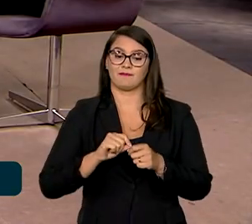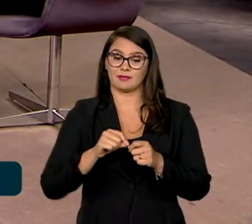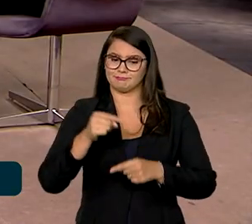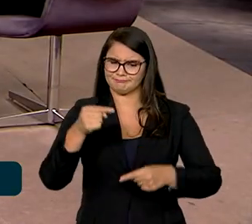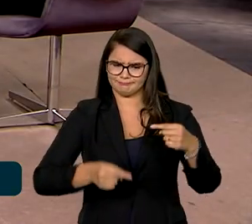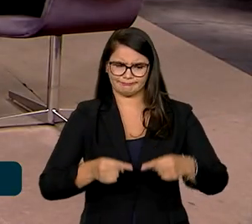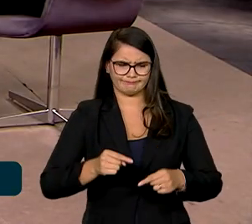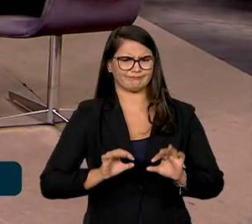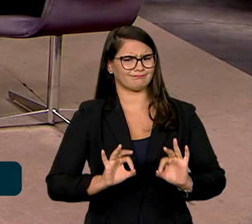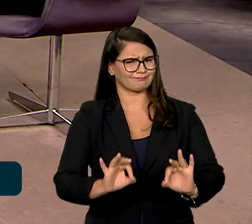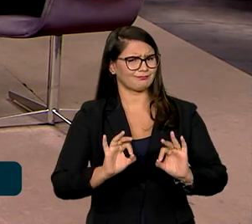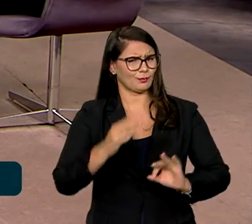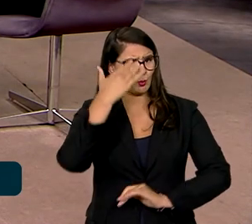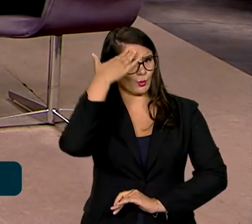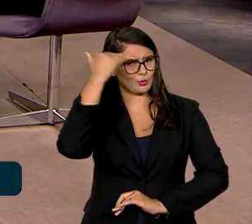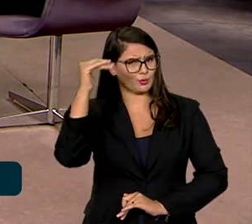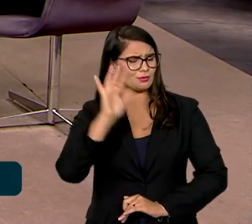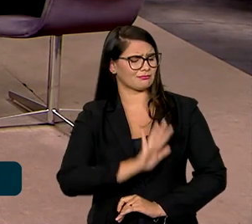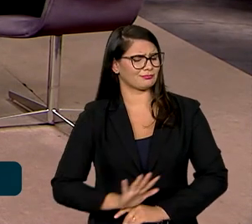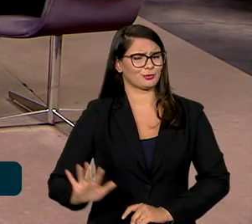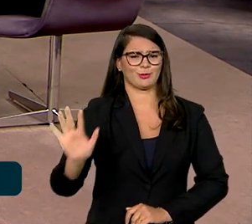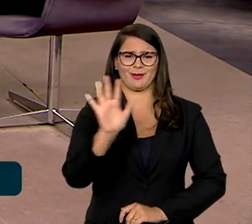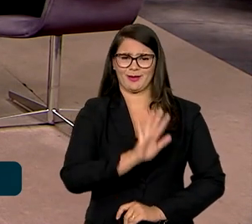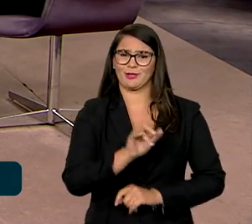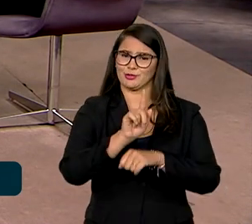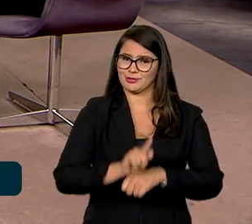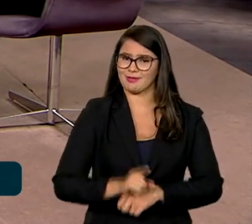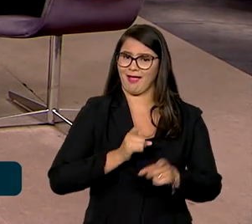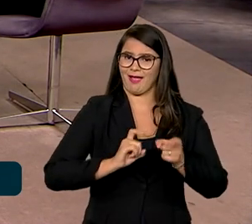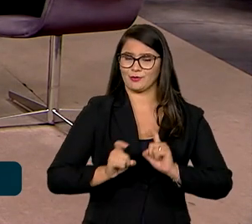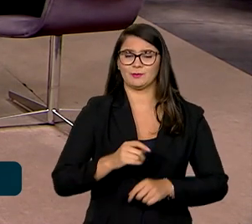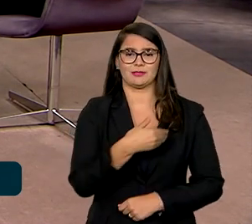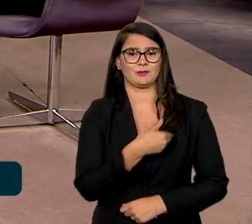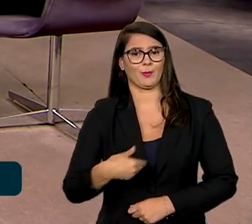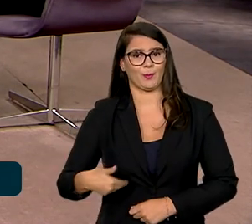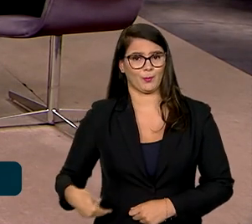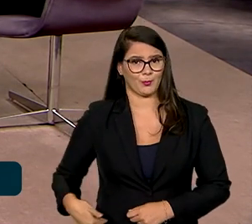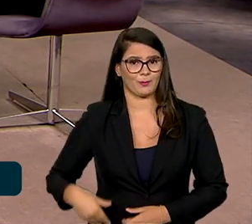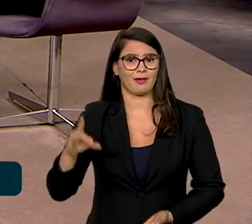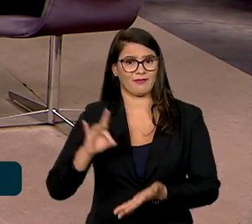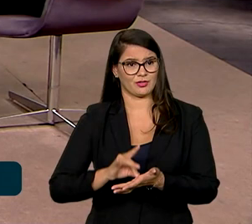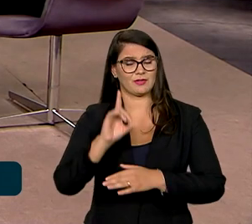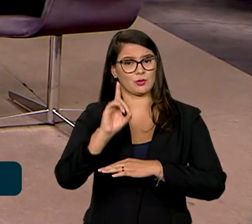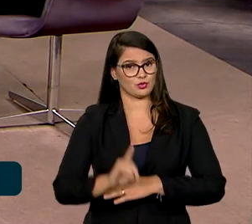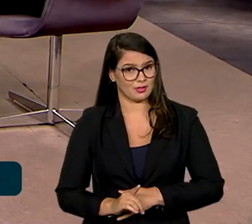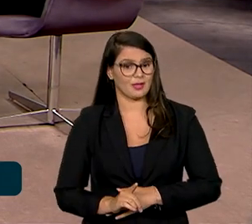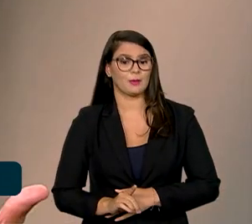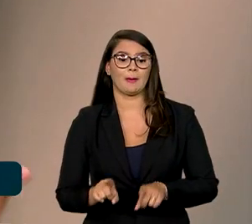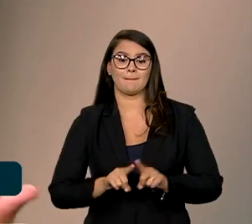seja muito bem sucedida em todos os seus âmbitos, na gestão da administração pública, na efetivação de direitos, mas,